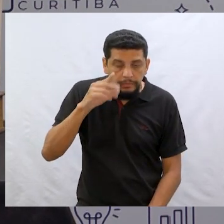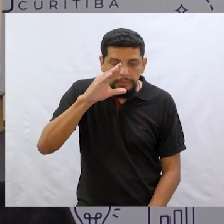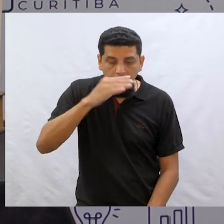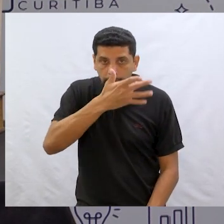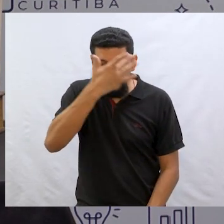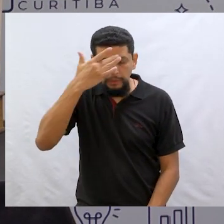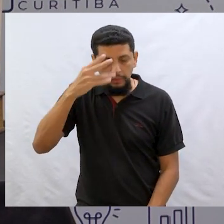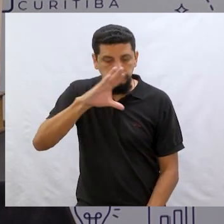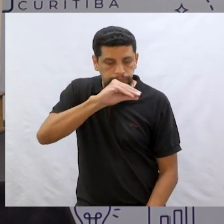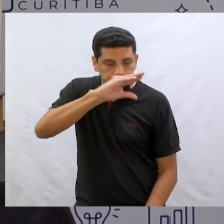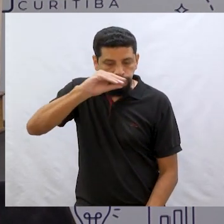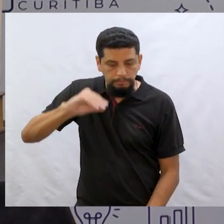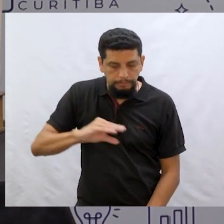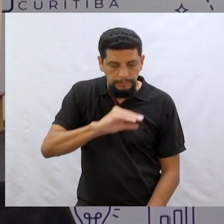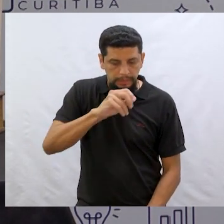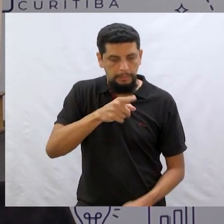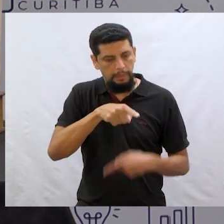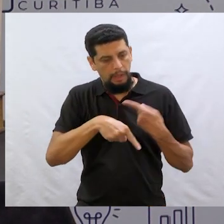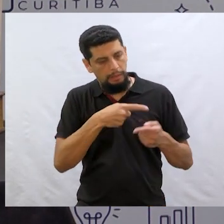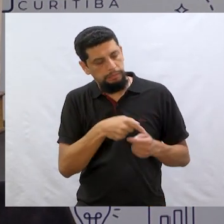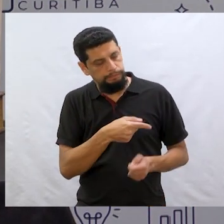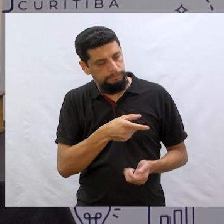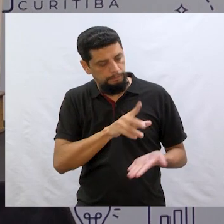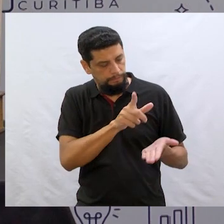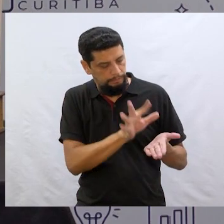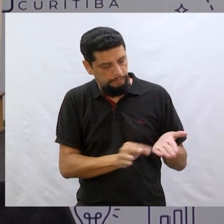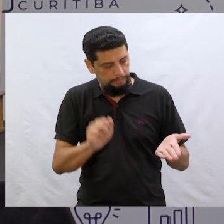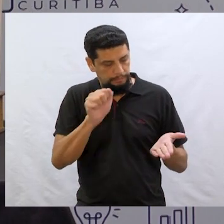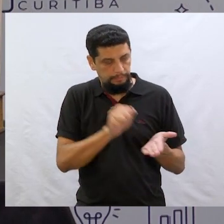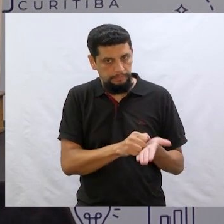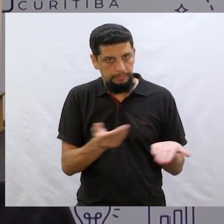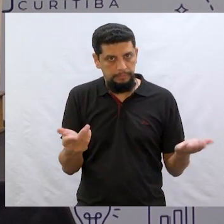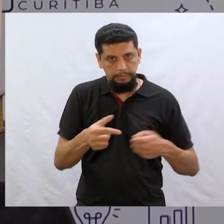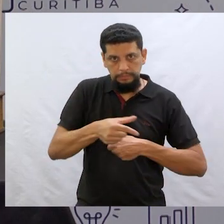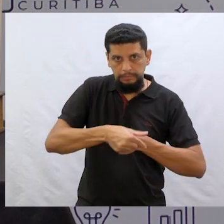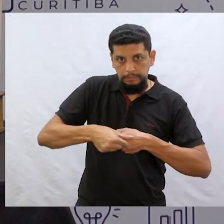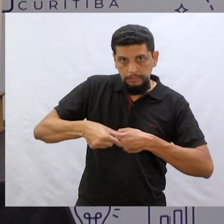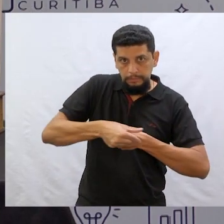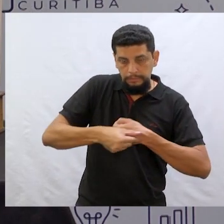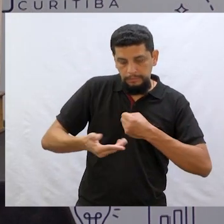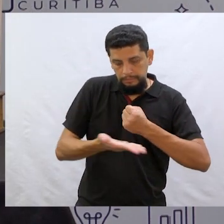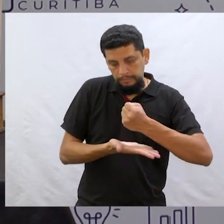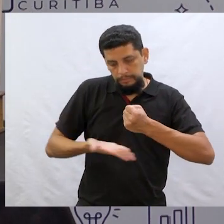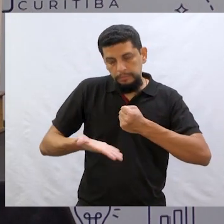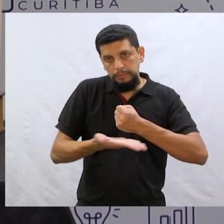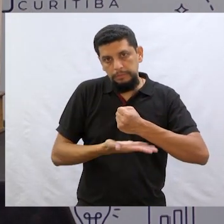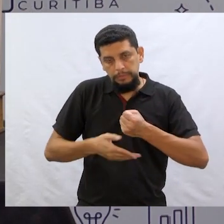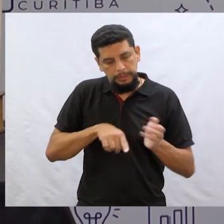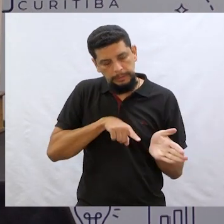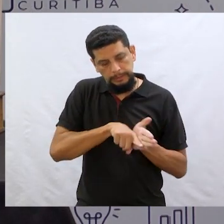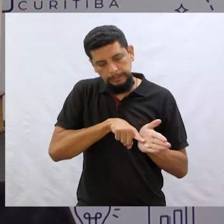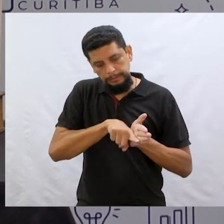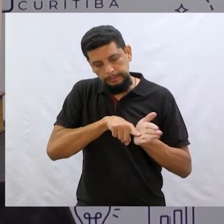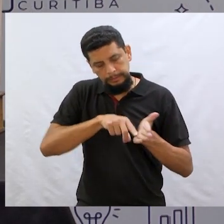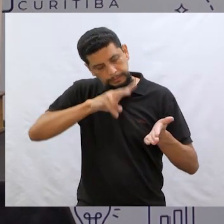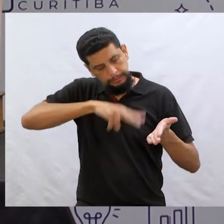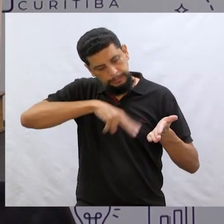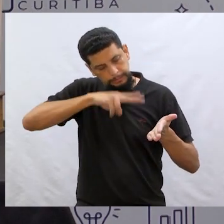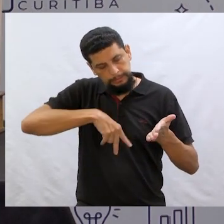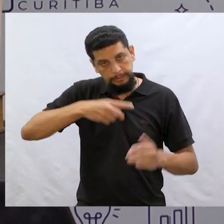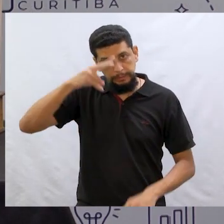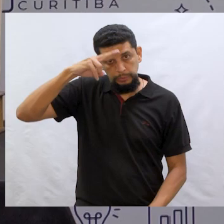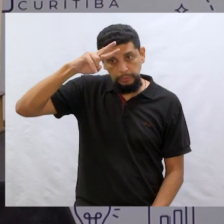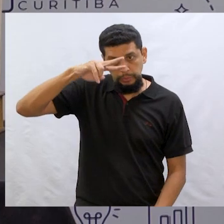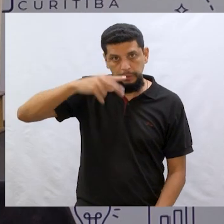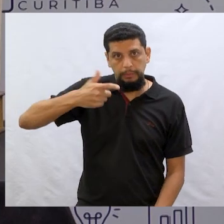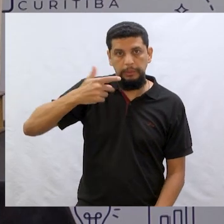oralidade, as pessoas contavam e registravam, certo? E esses autores de hoje em dia, eles se baseiam muito, né? Eles pesquisam, lêem essas